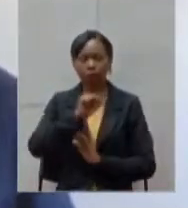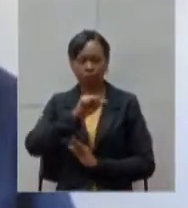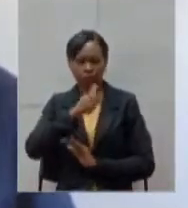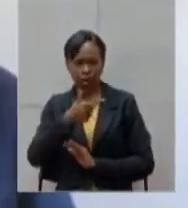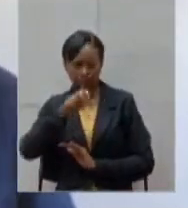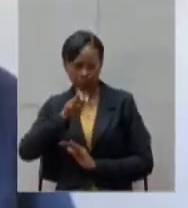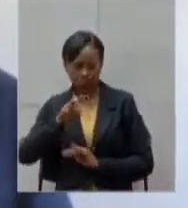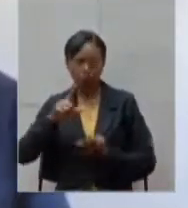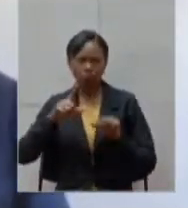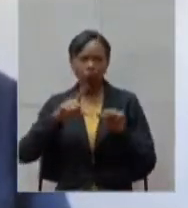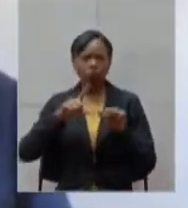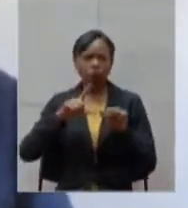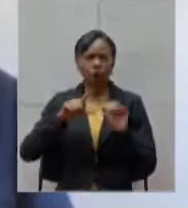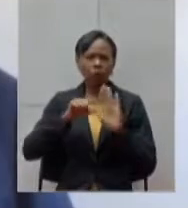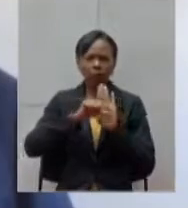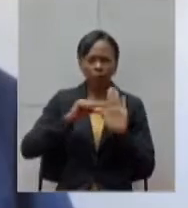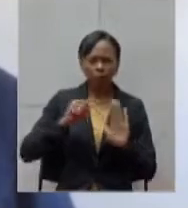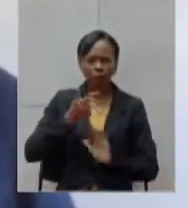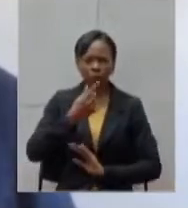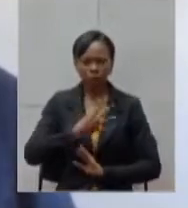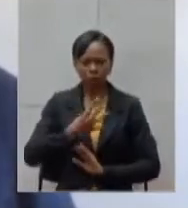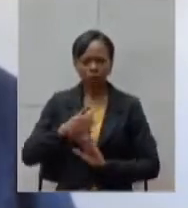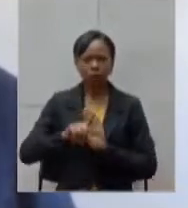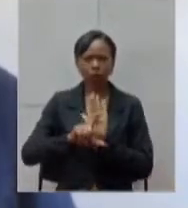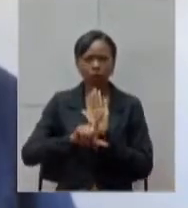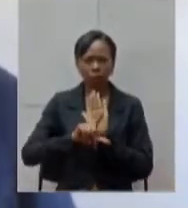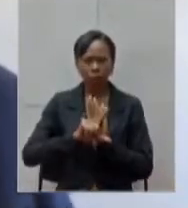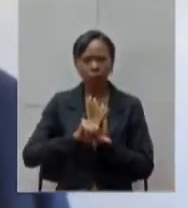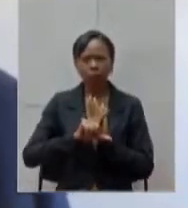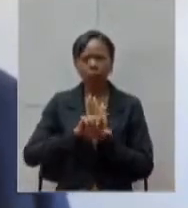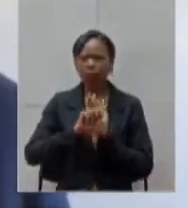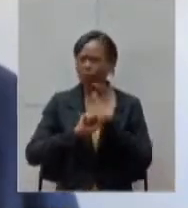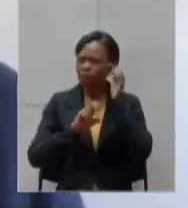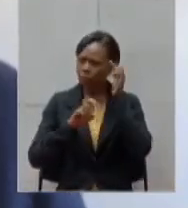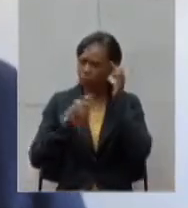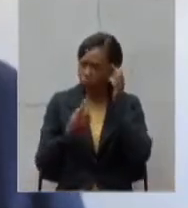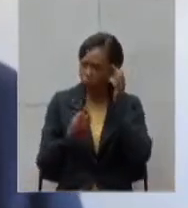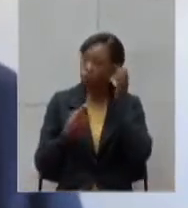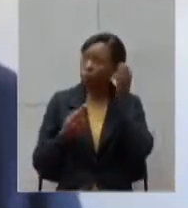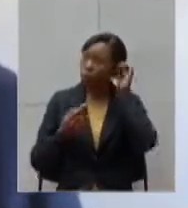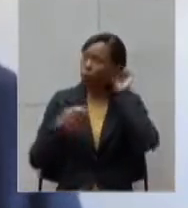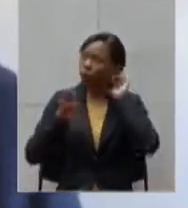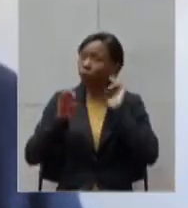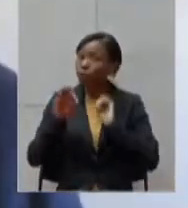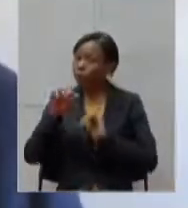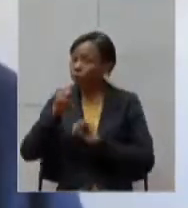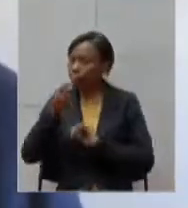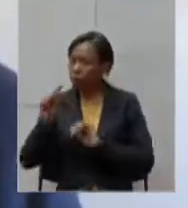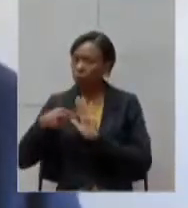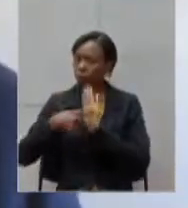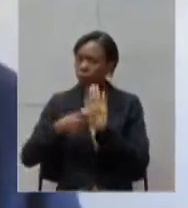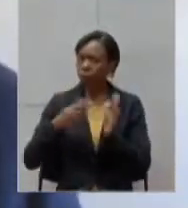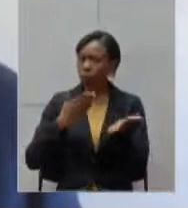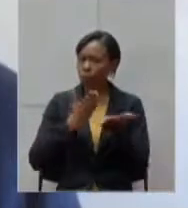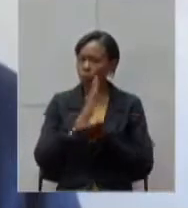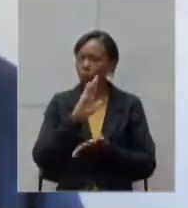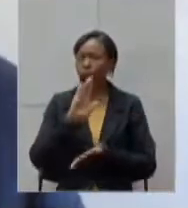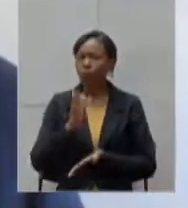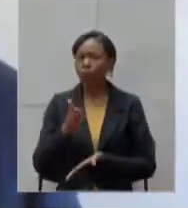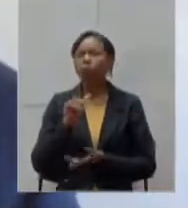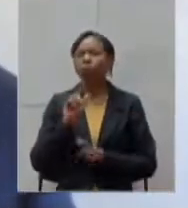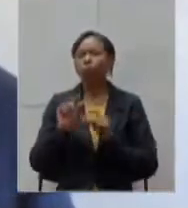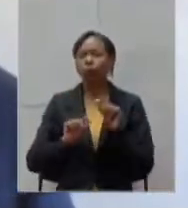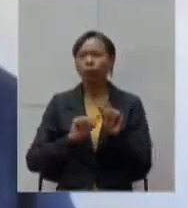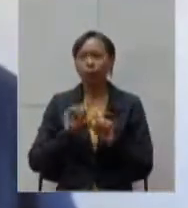quarto na lei 23.631 que foi aprovado o projetão que ele dá musculatura à autoridade sanitária do SUS